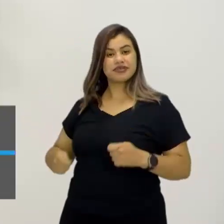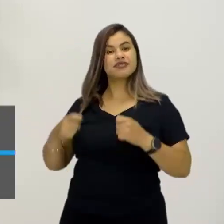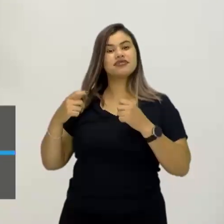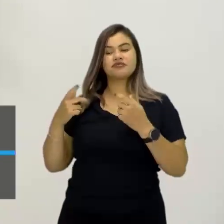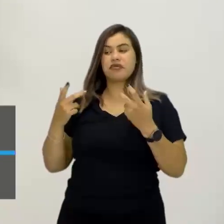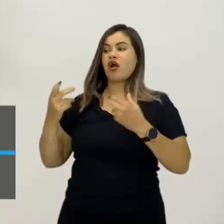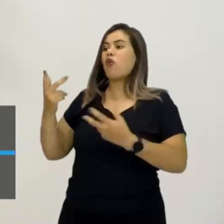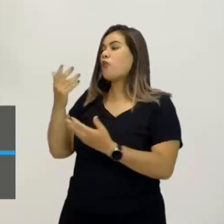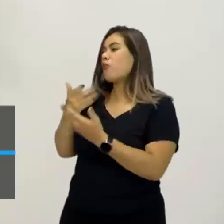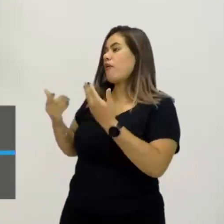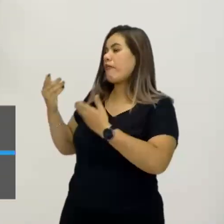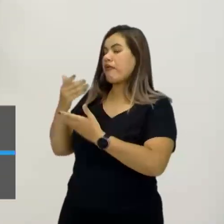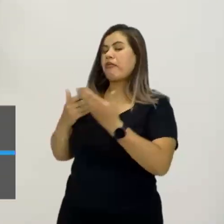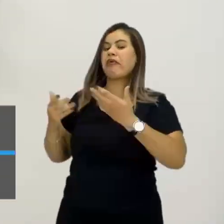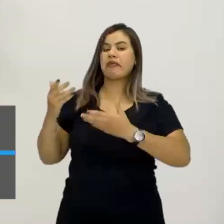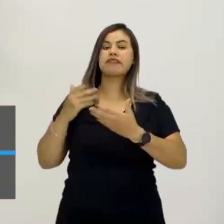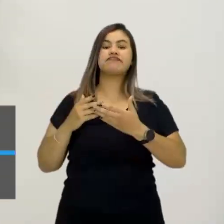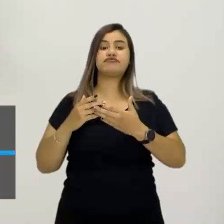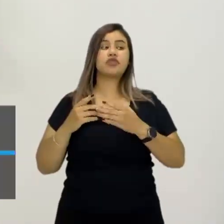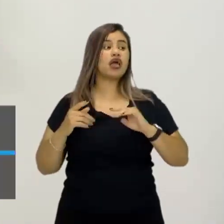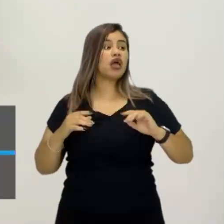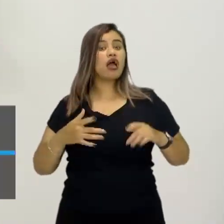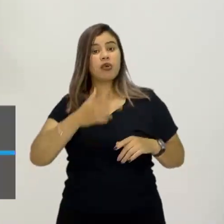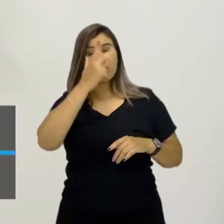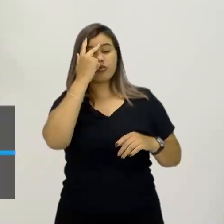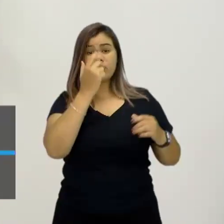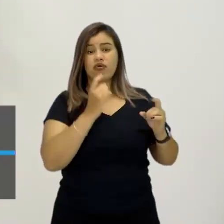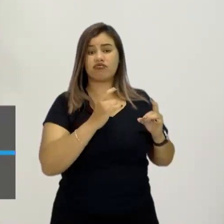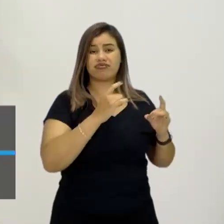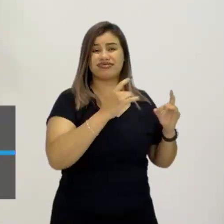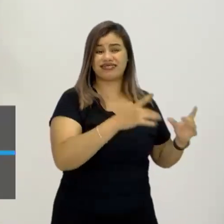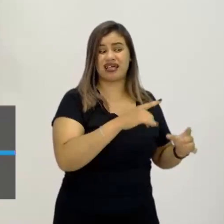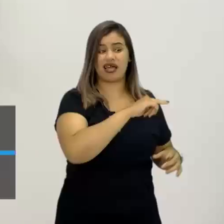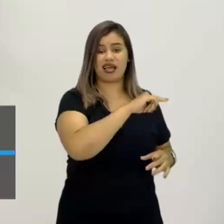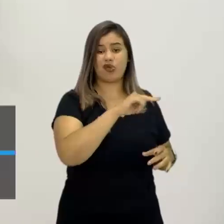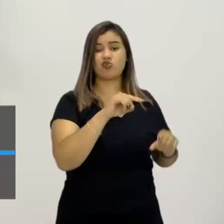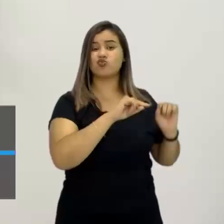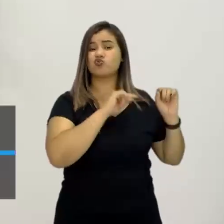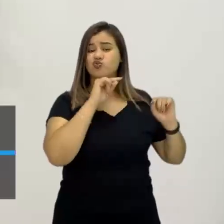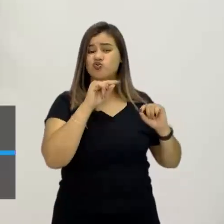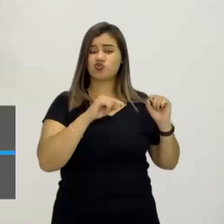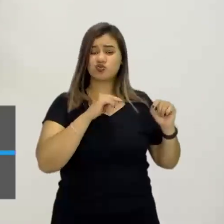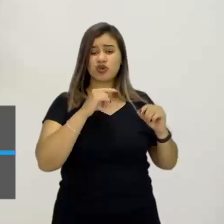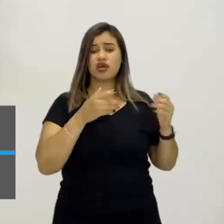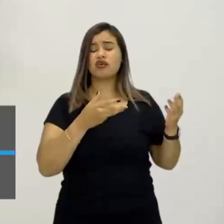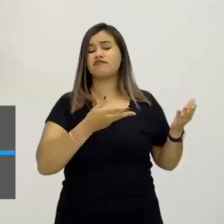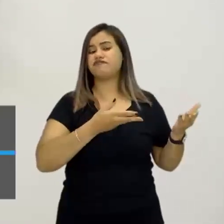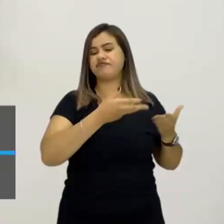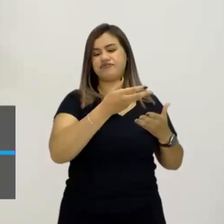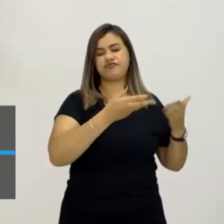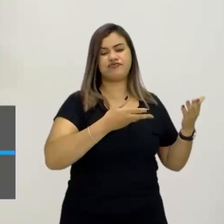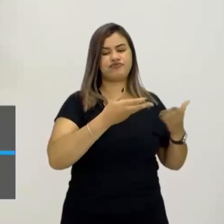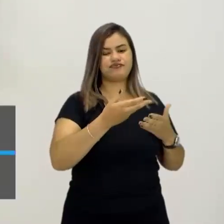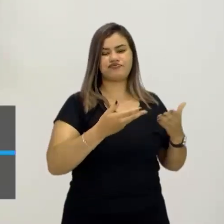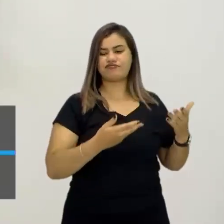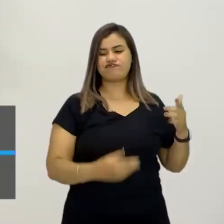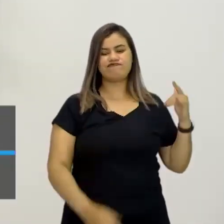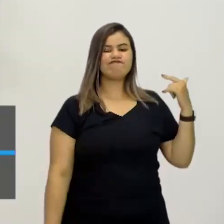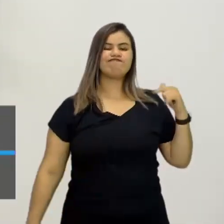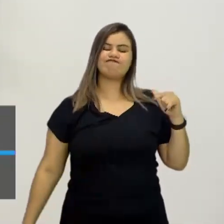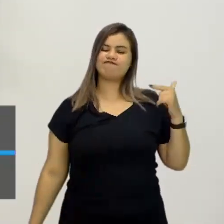ônus, elas têm outras perdas que são muito significativas. Elas deixam de partilhar um espaço que poderia ser